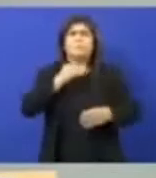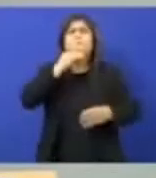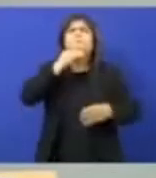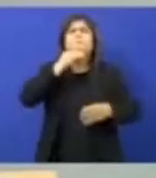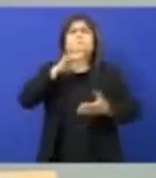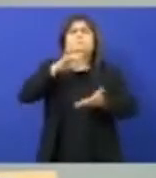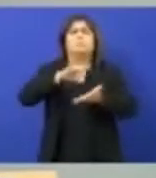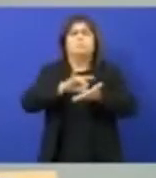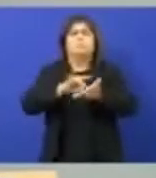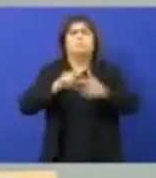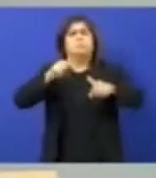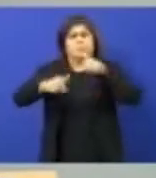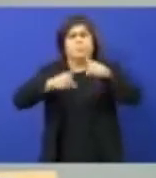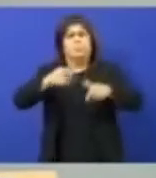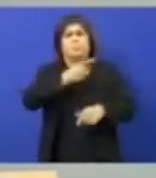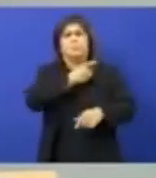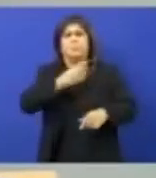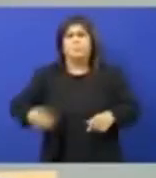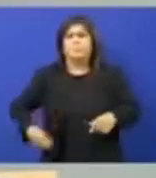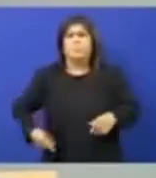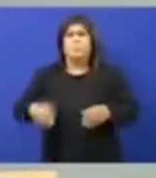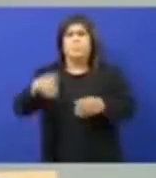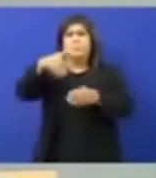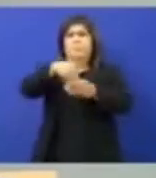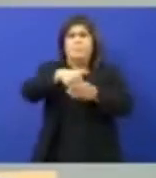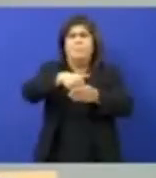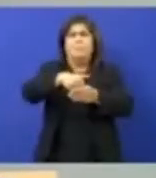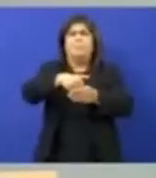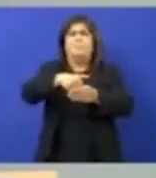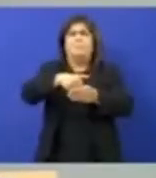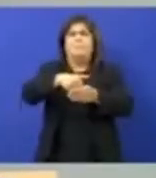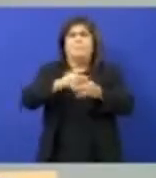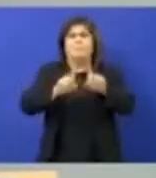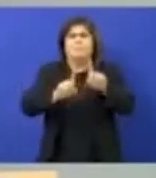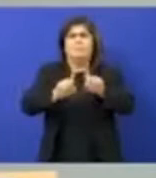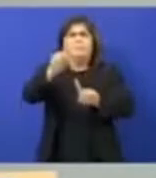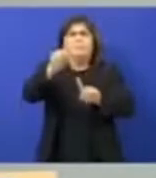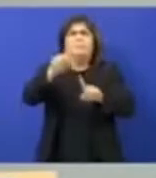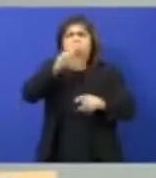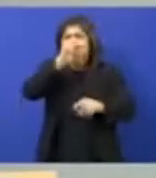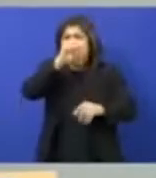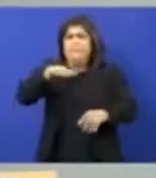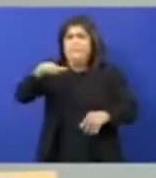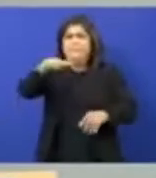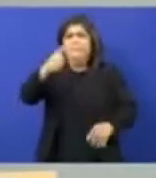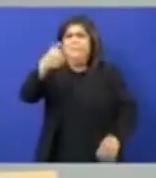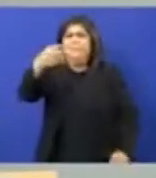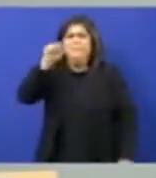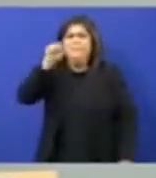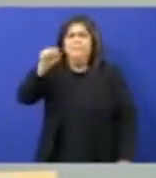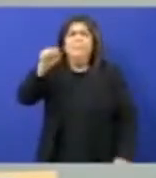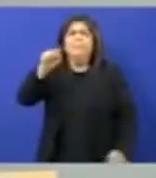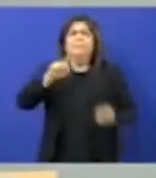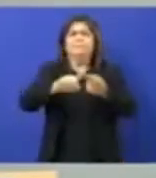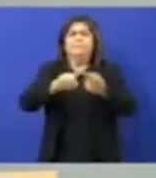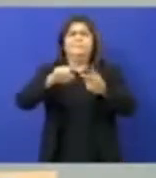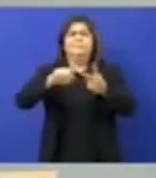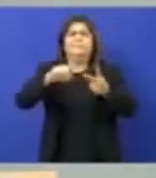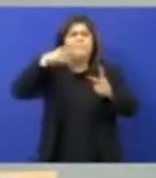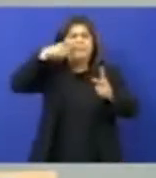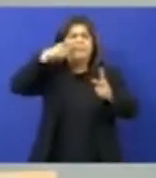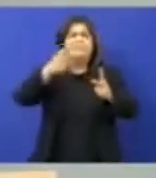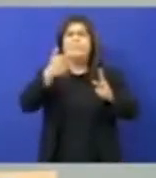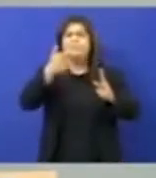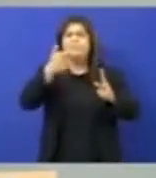de um mandato onde fui eleito majoritário na cidade de Patos, com mais de 14 mil votos, na Paraíba mais de 20 mil